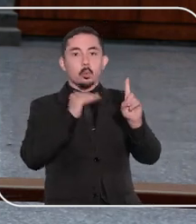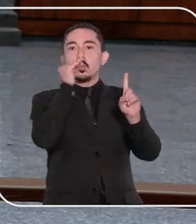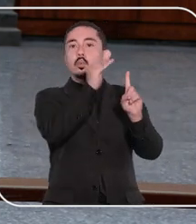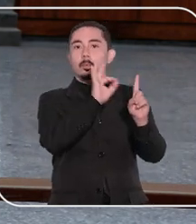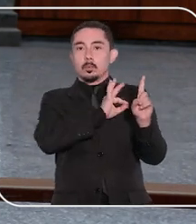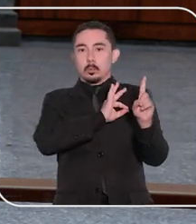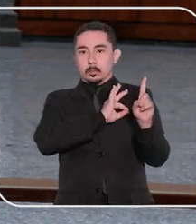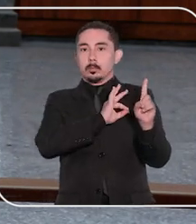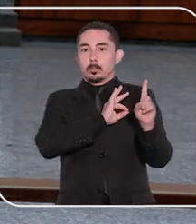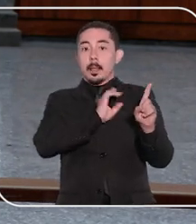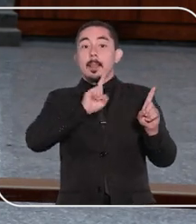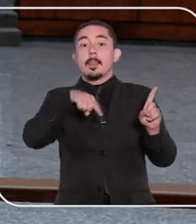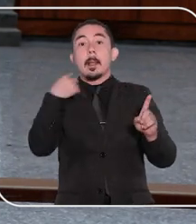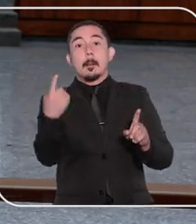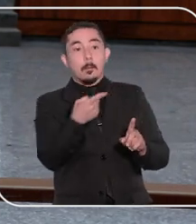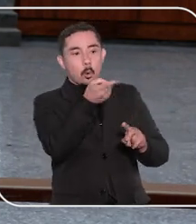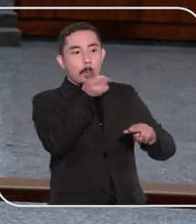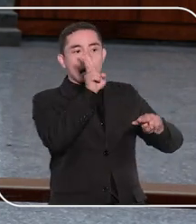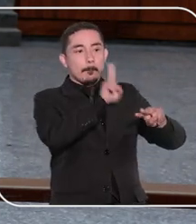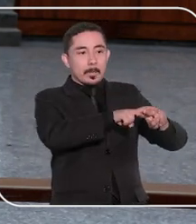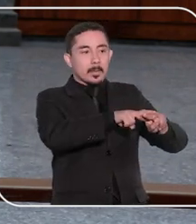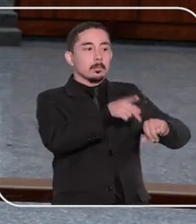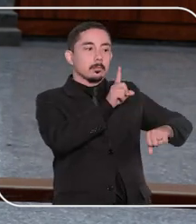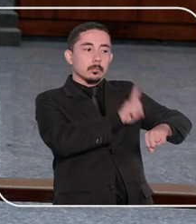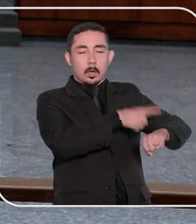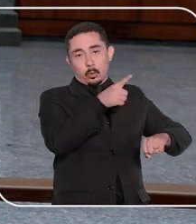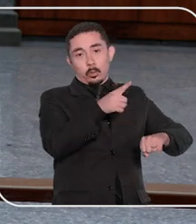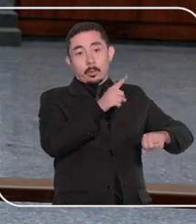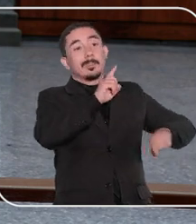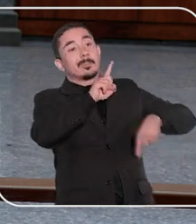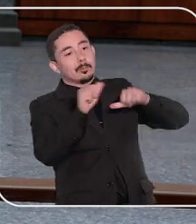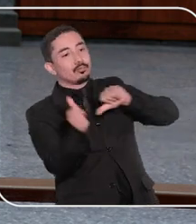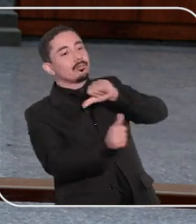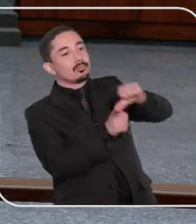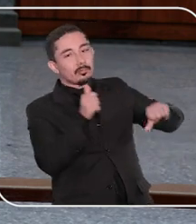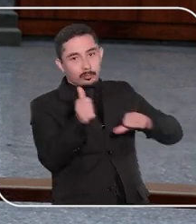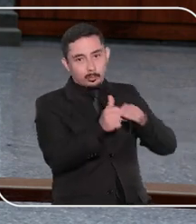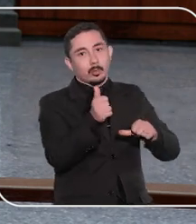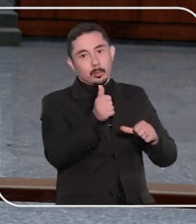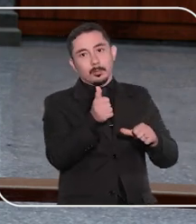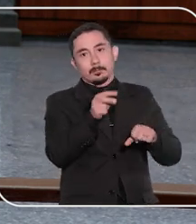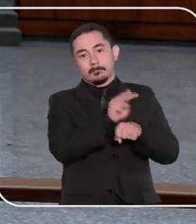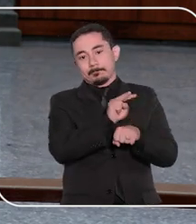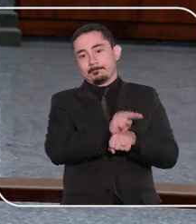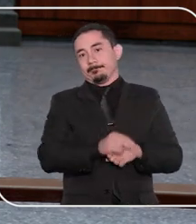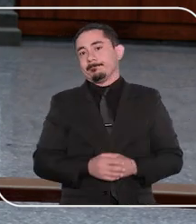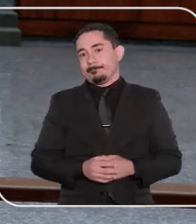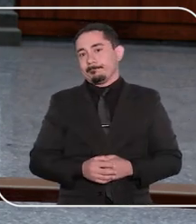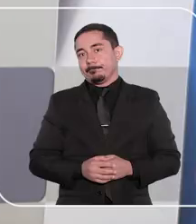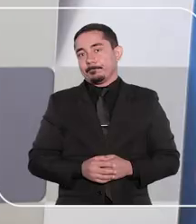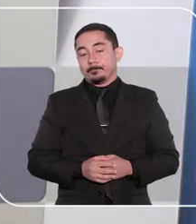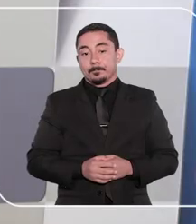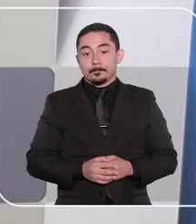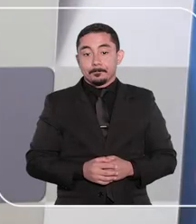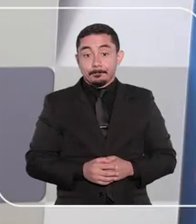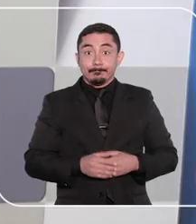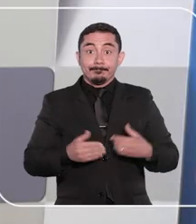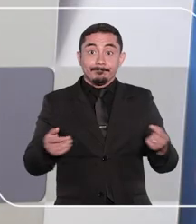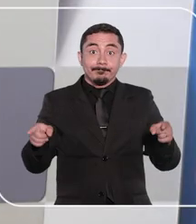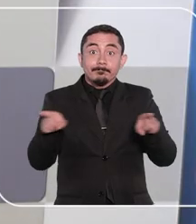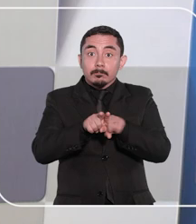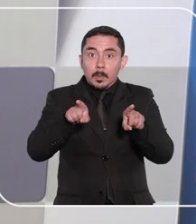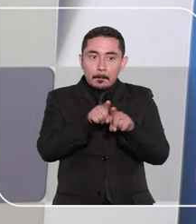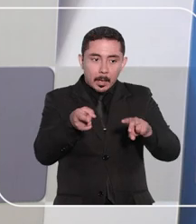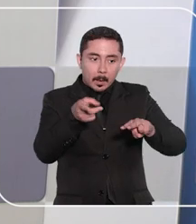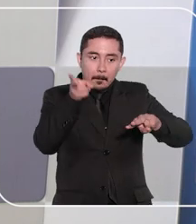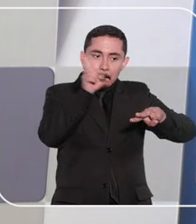autoridade policial para que a prisão em flagrante seja convertida para preventiva pelo juiz. E por